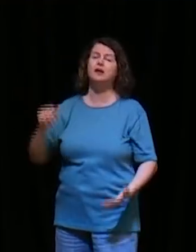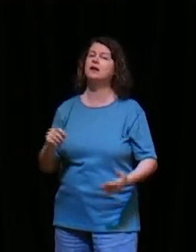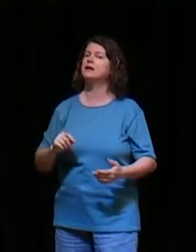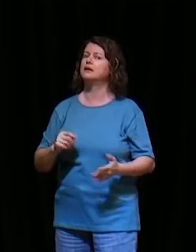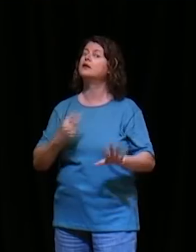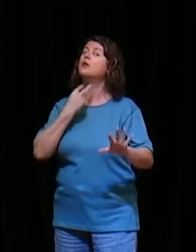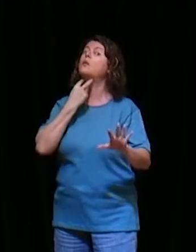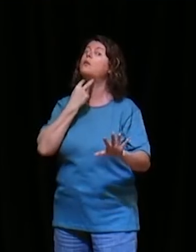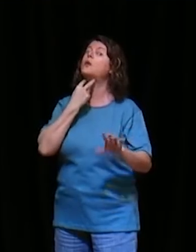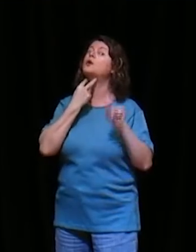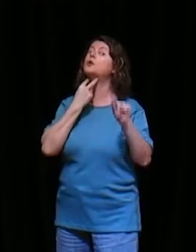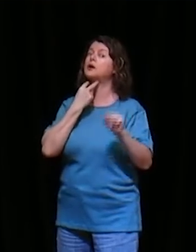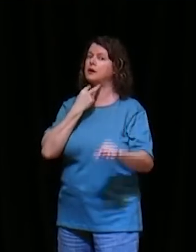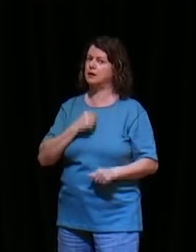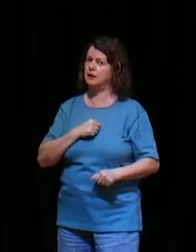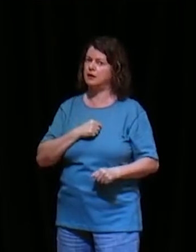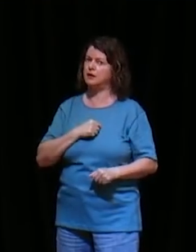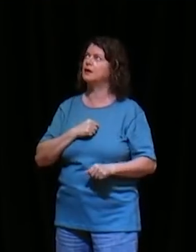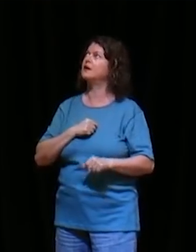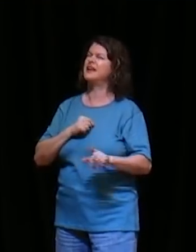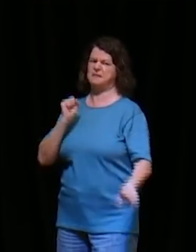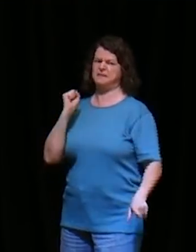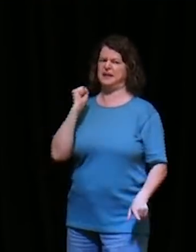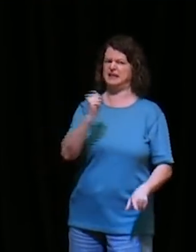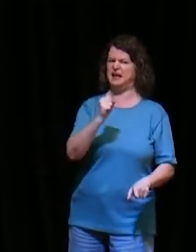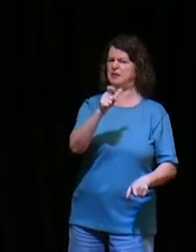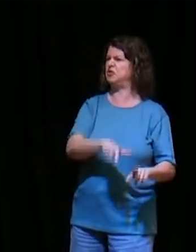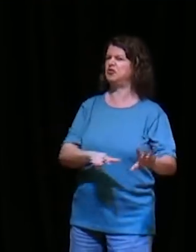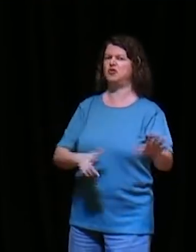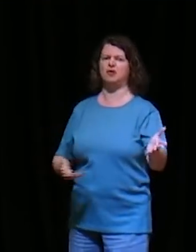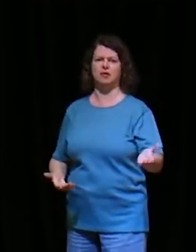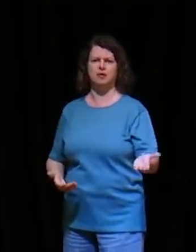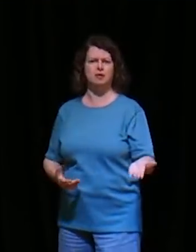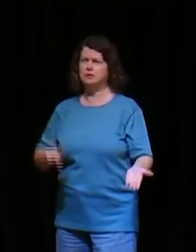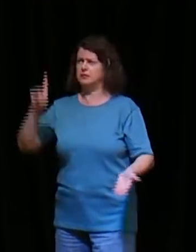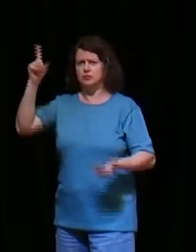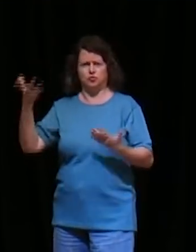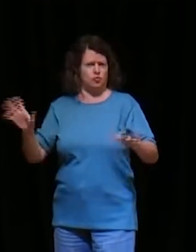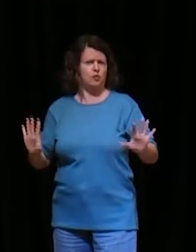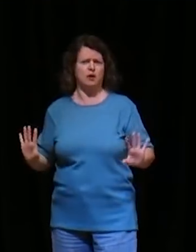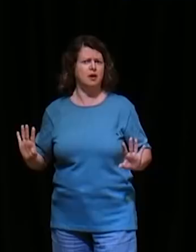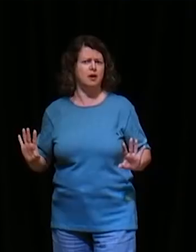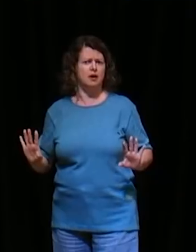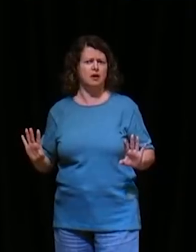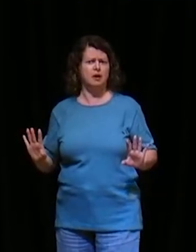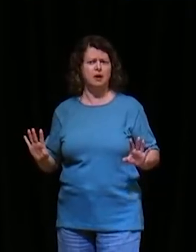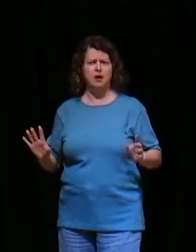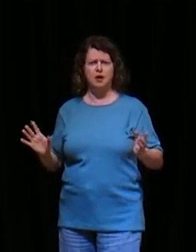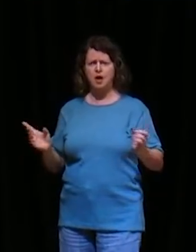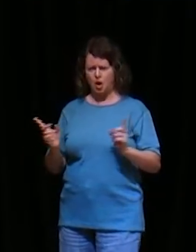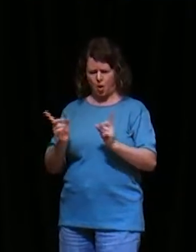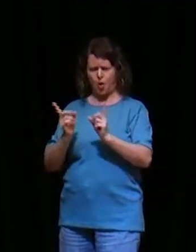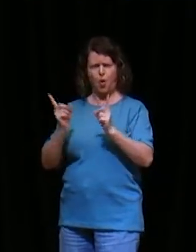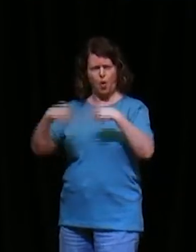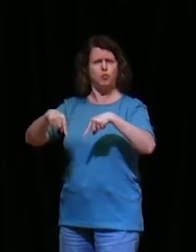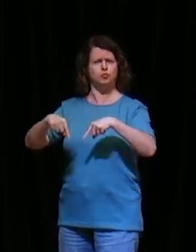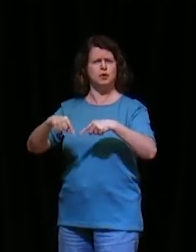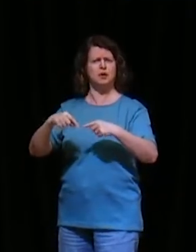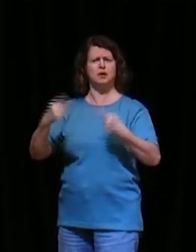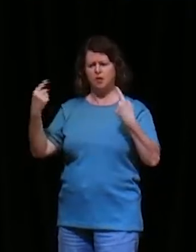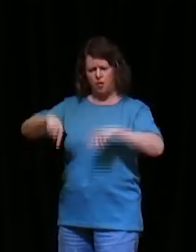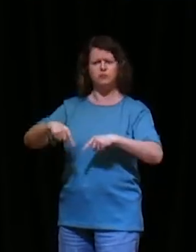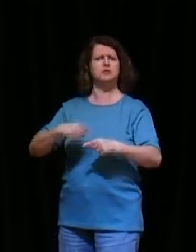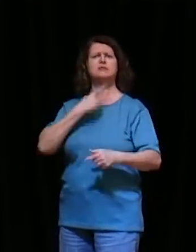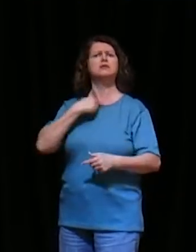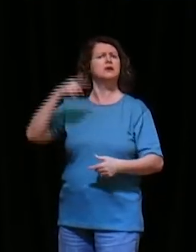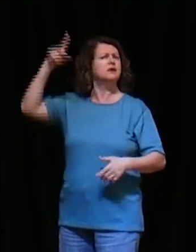você não pode pedir, aquilo que Deus não quer, Deus não quer que ninguém morra, a Bíblia diz que, o desejo do Pai, é que todos se convertem e